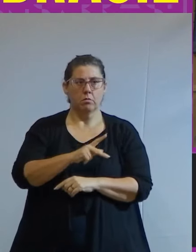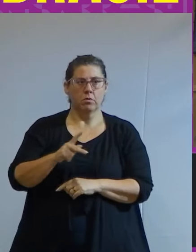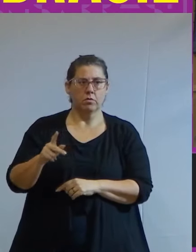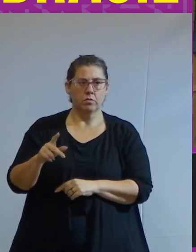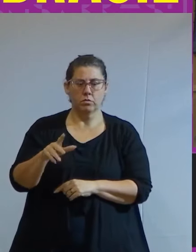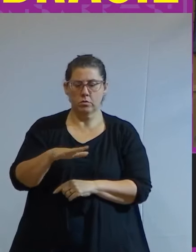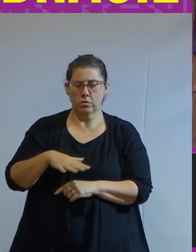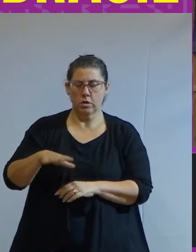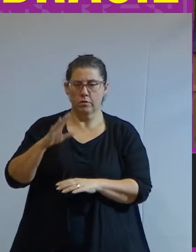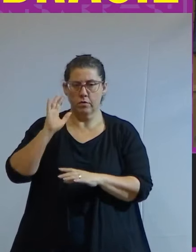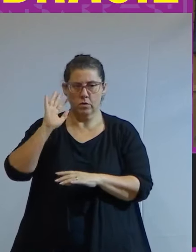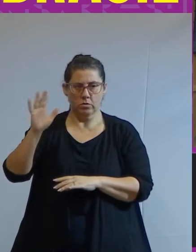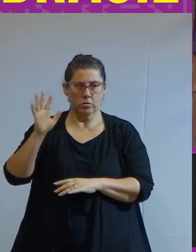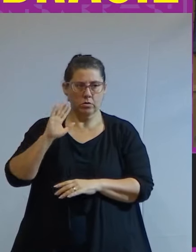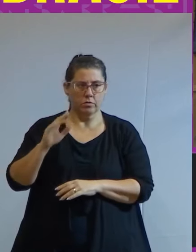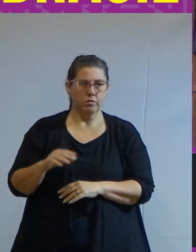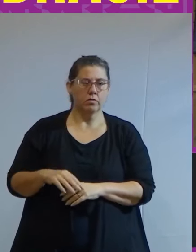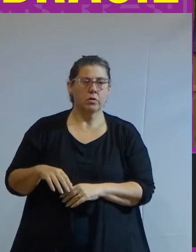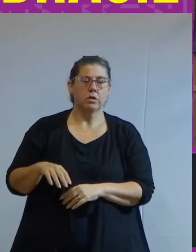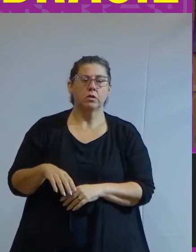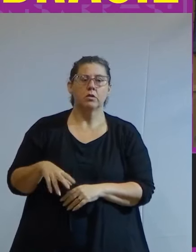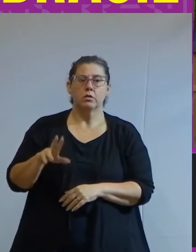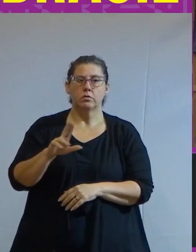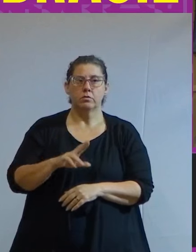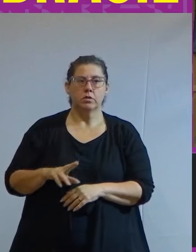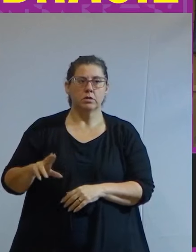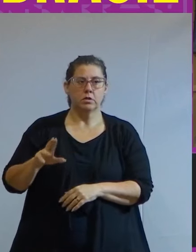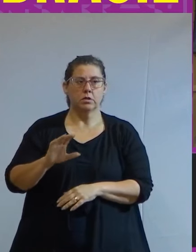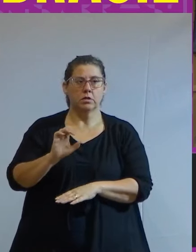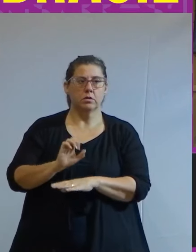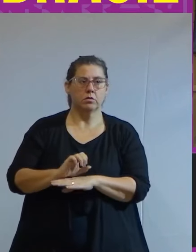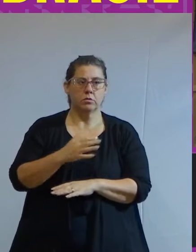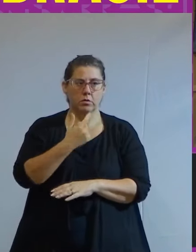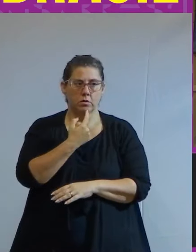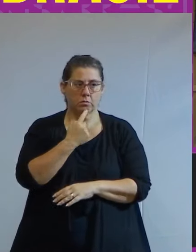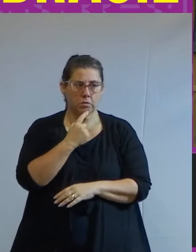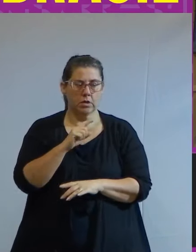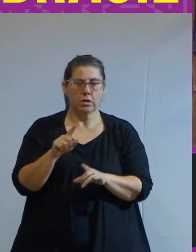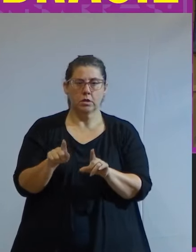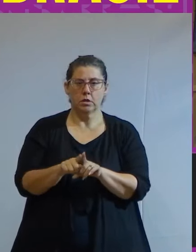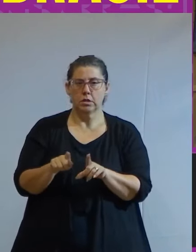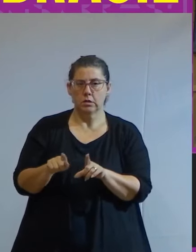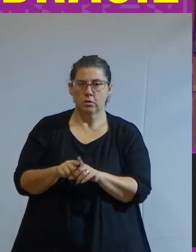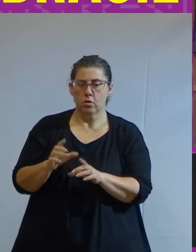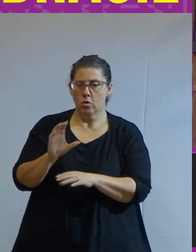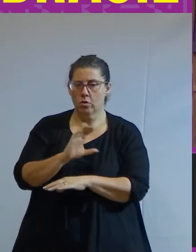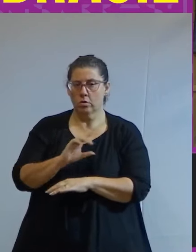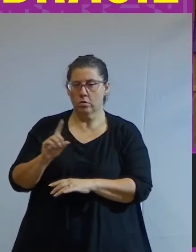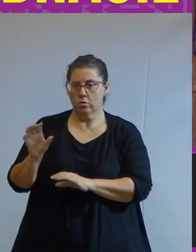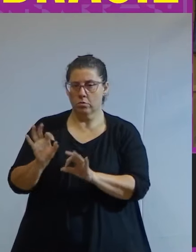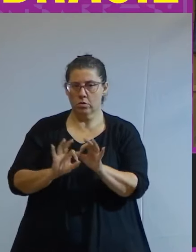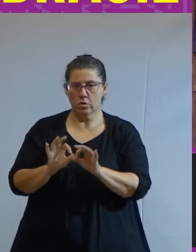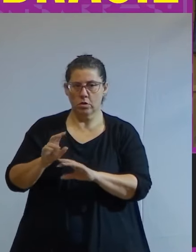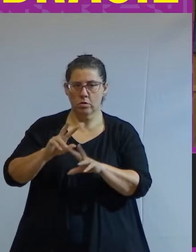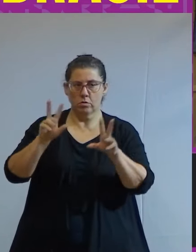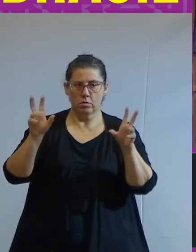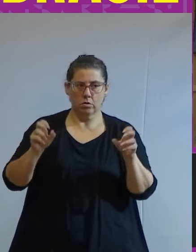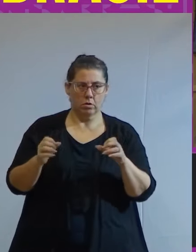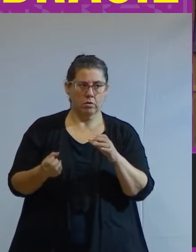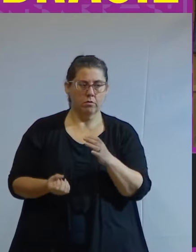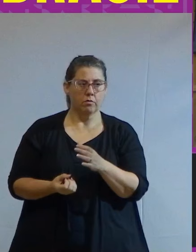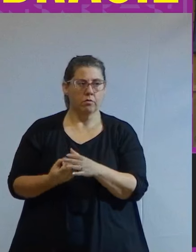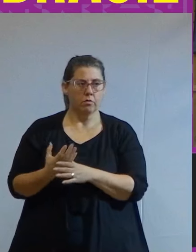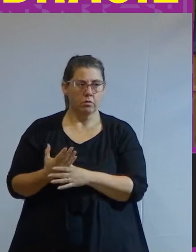departamento de filosofia da Universidade Estadual de Campinas coordenador de projeto temático da Fundação de